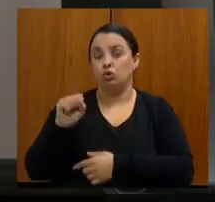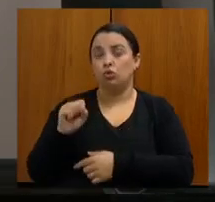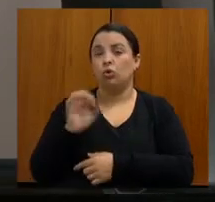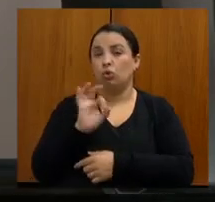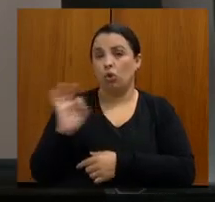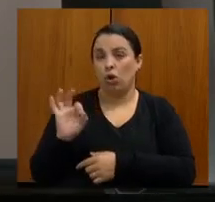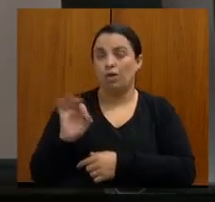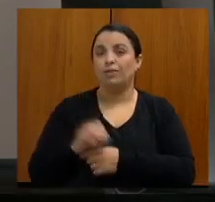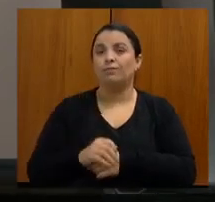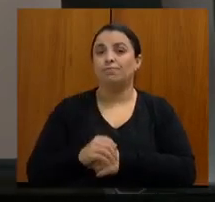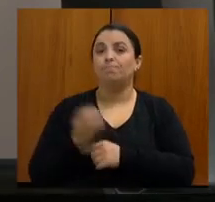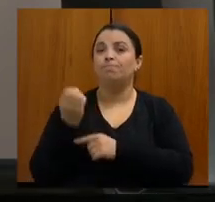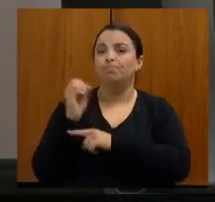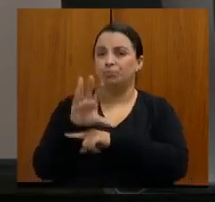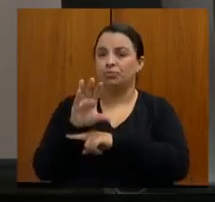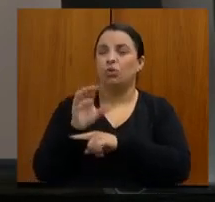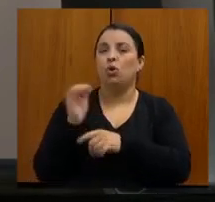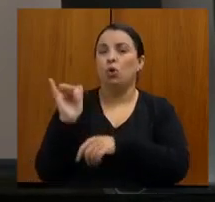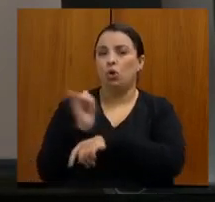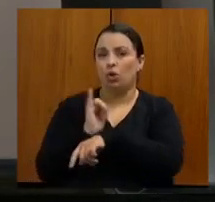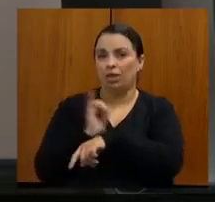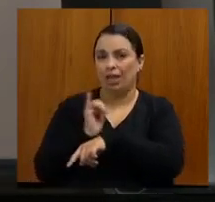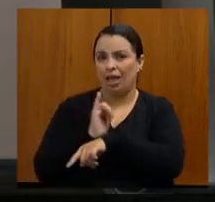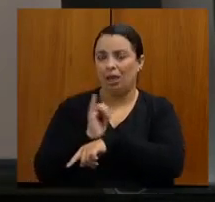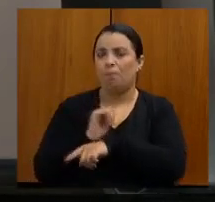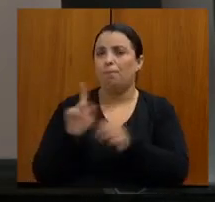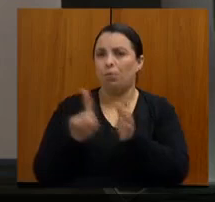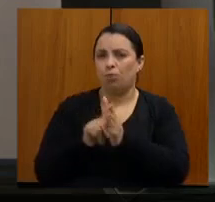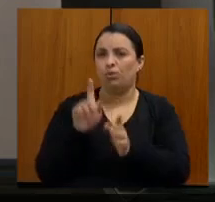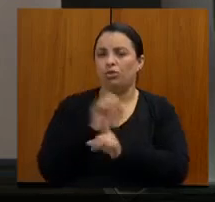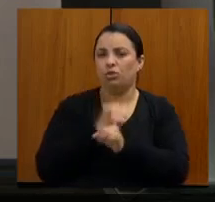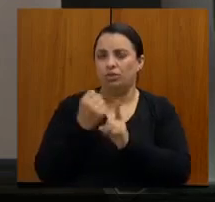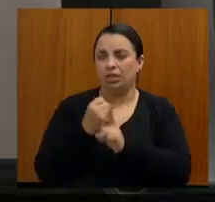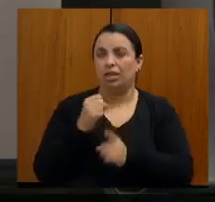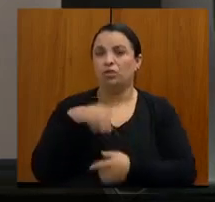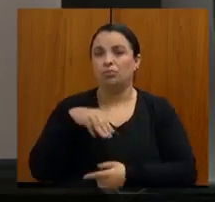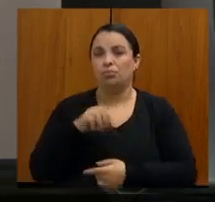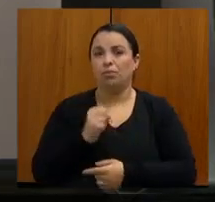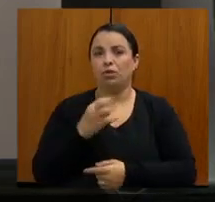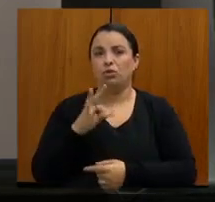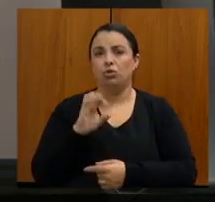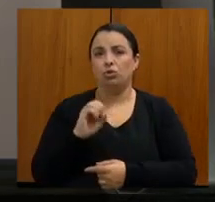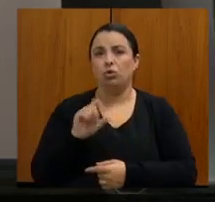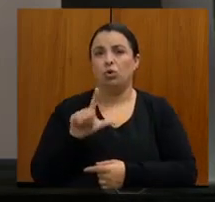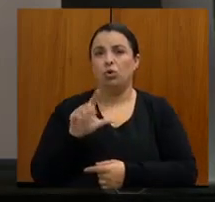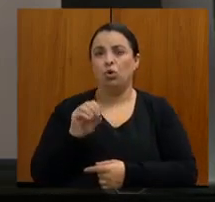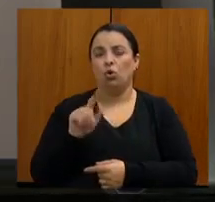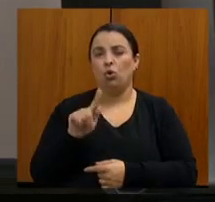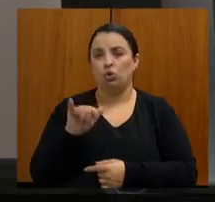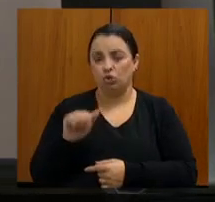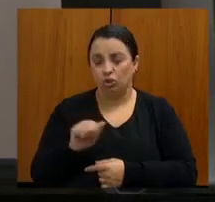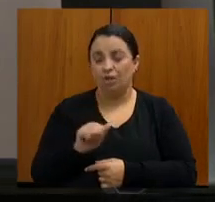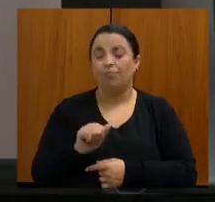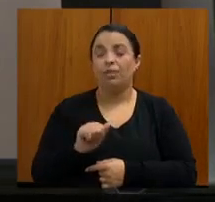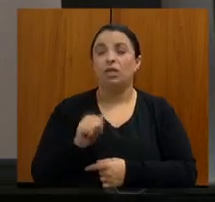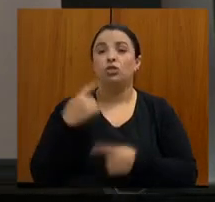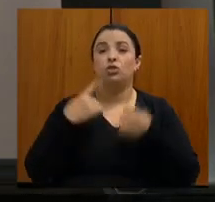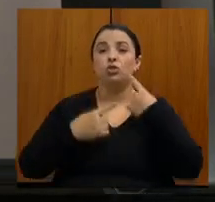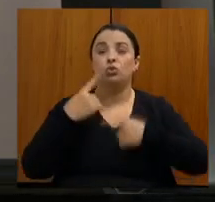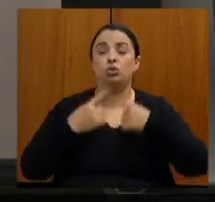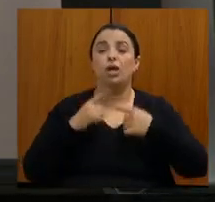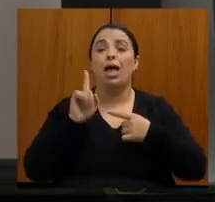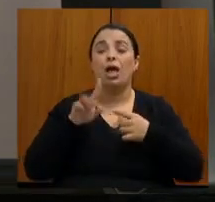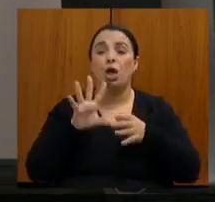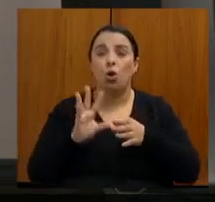da Sociedade de Mastologia, e a gente vai estar discutindo exatamente o quê? Essa questão de incorporação, as